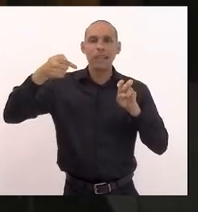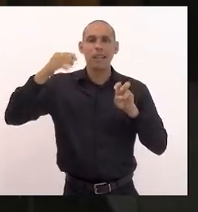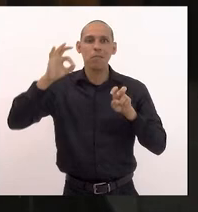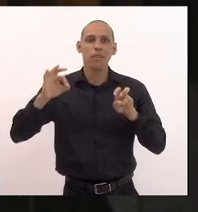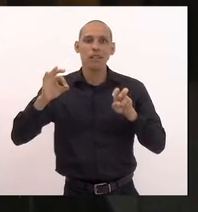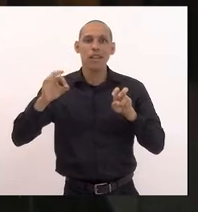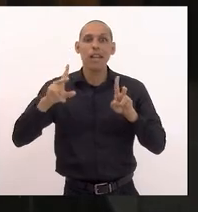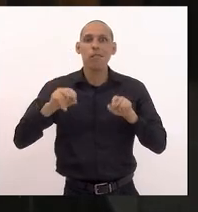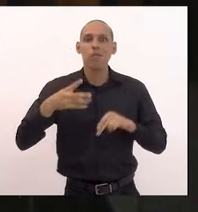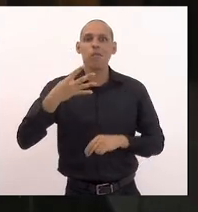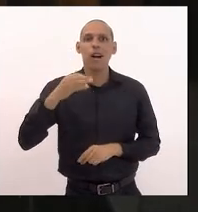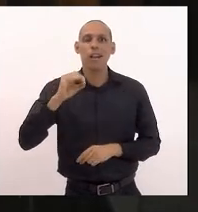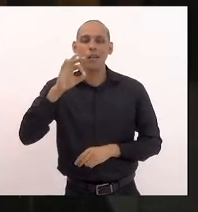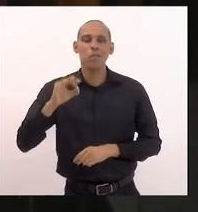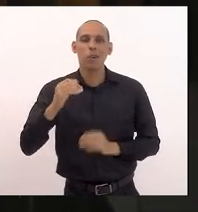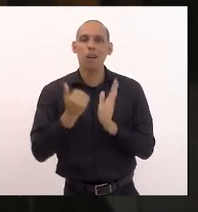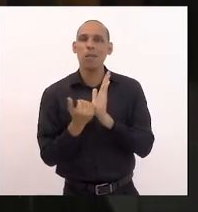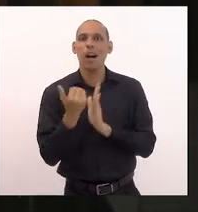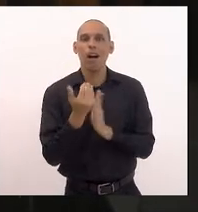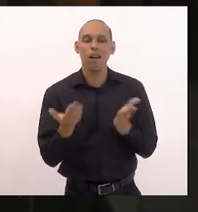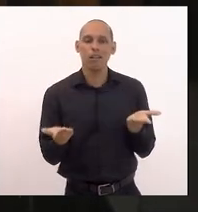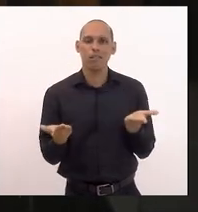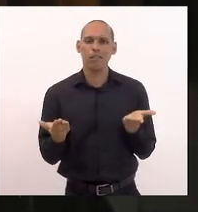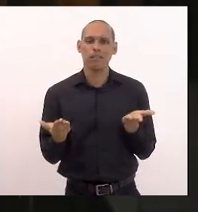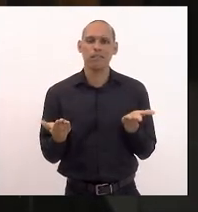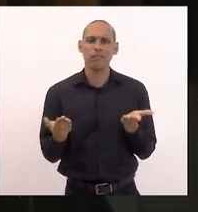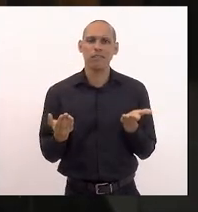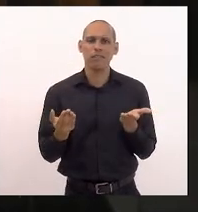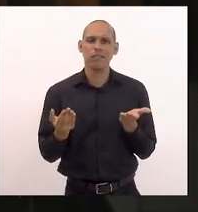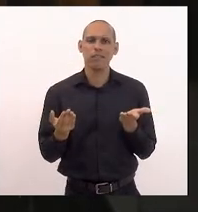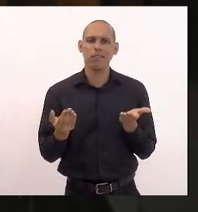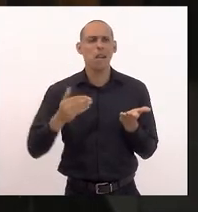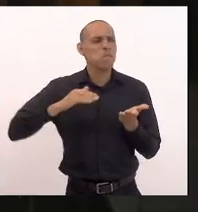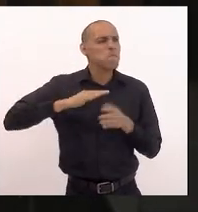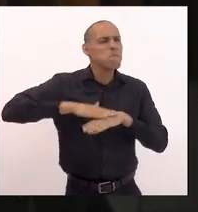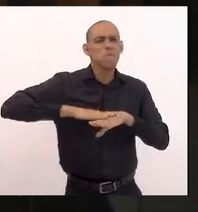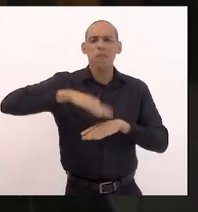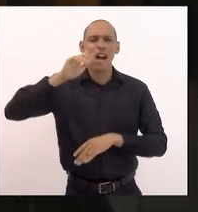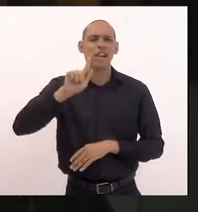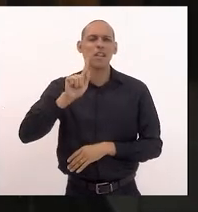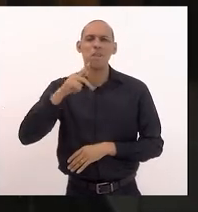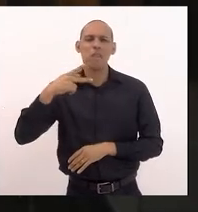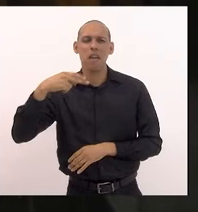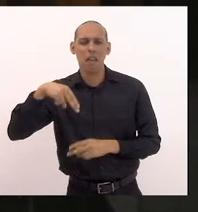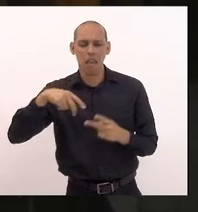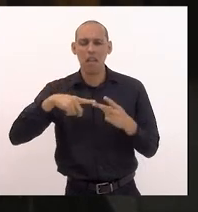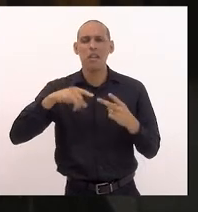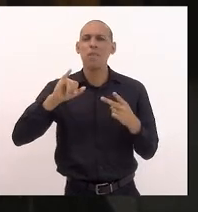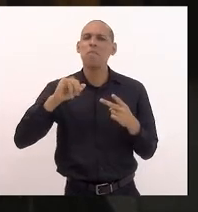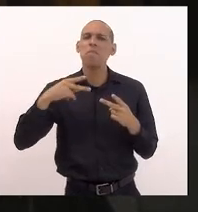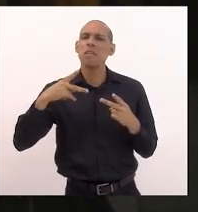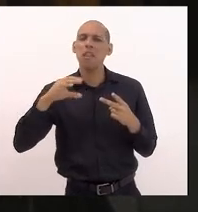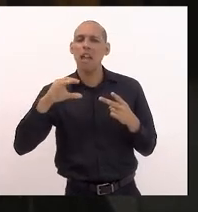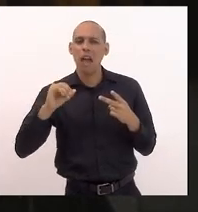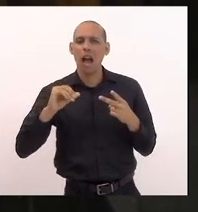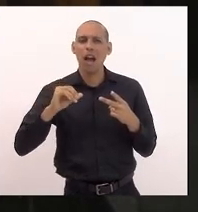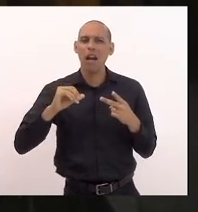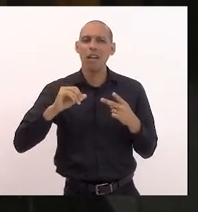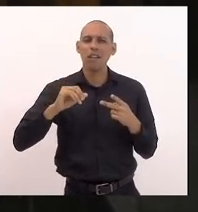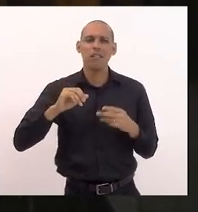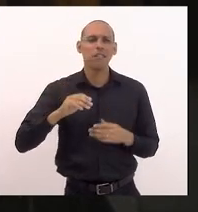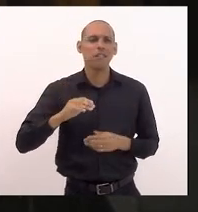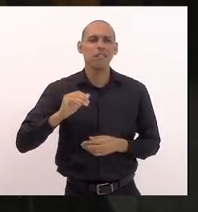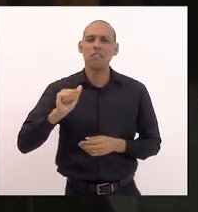% é muito mais que GPM PCA que tudo então